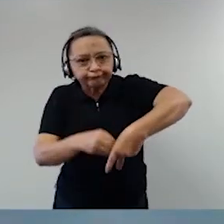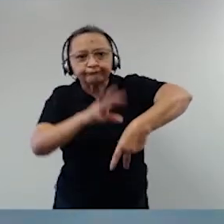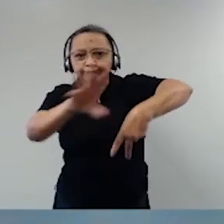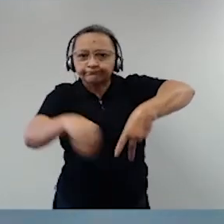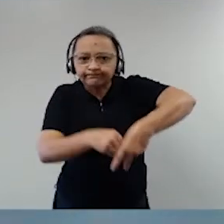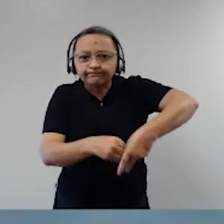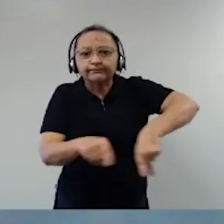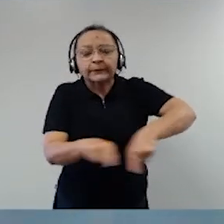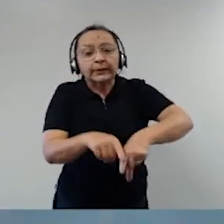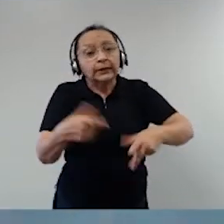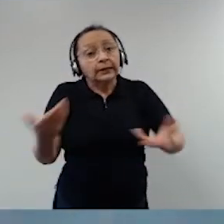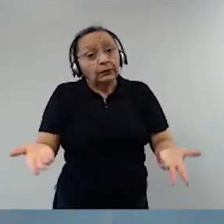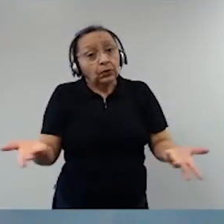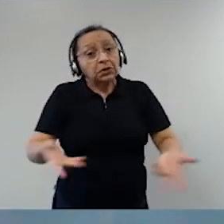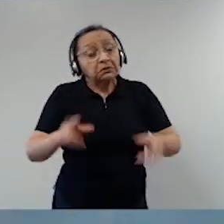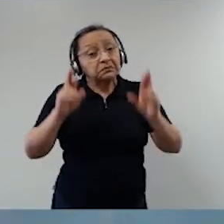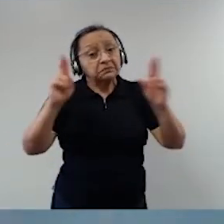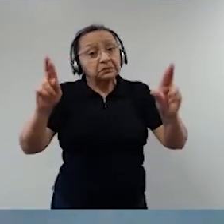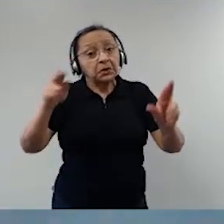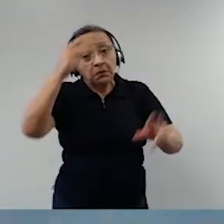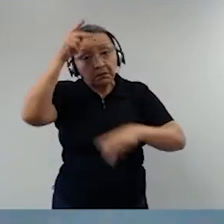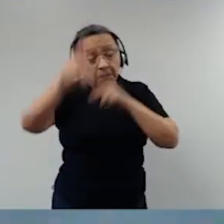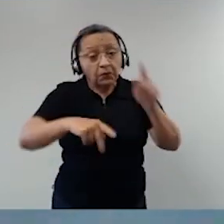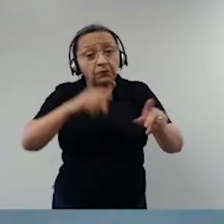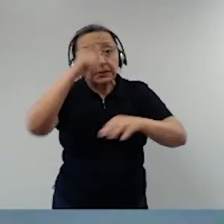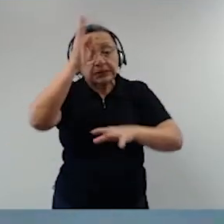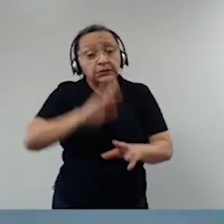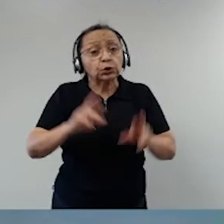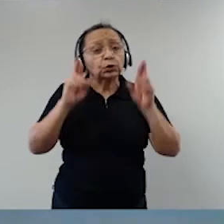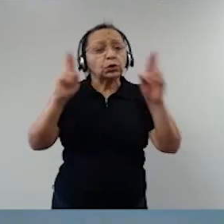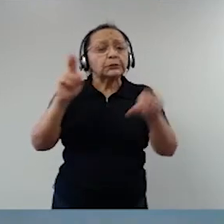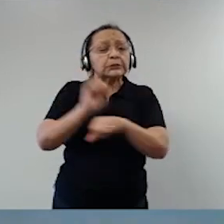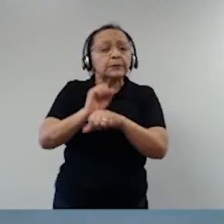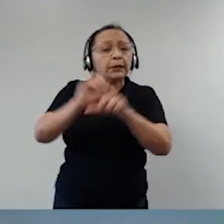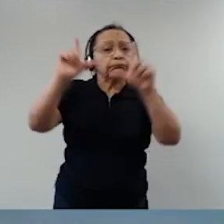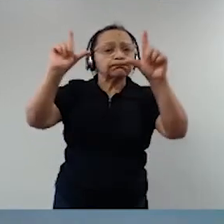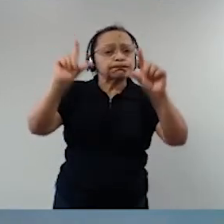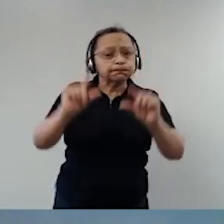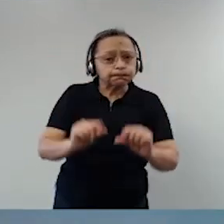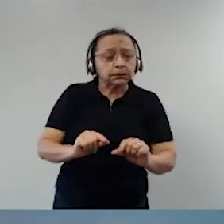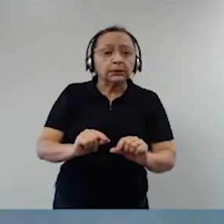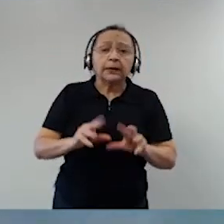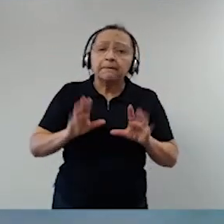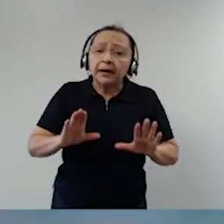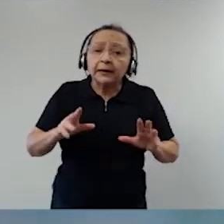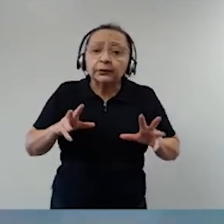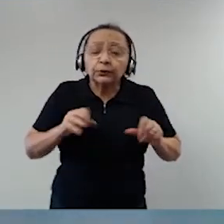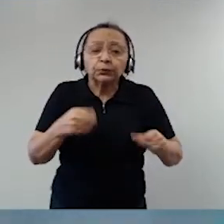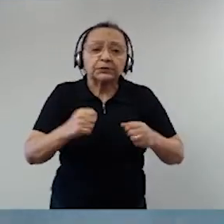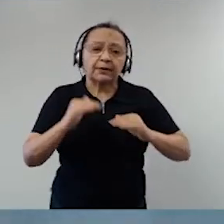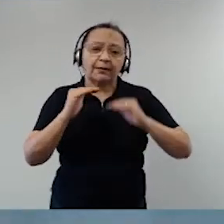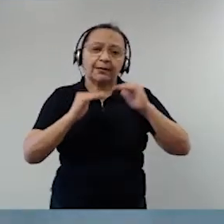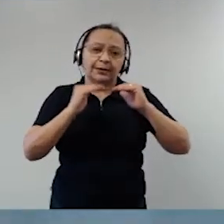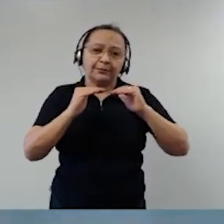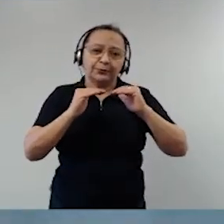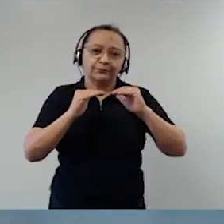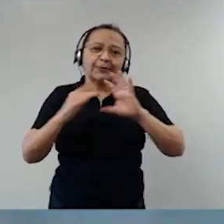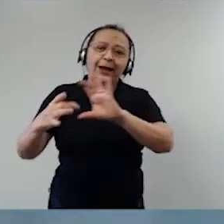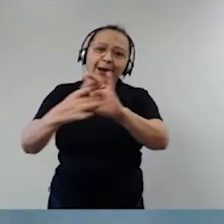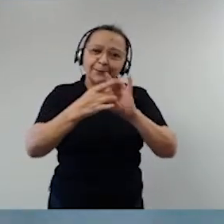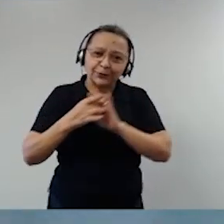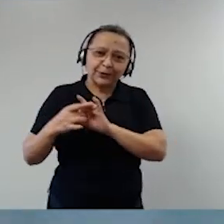grande esperança do povo brasileiro que ela diminua. Então, para tudo isso daí tem que ter harmonia, tem que ter equilíbrio entre os poderes,